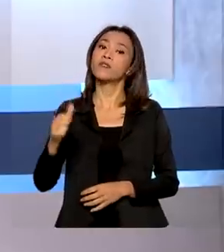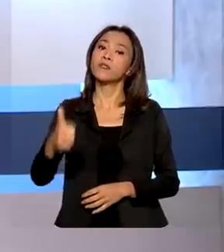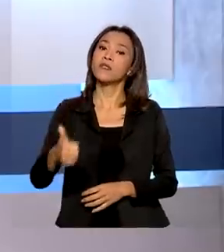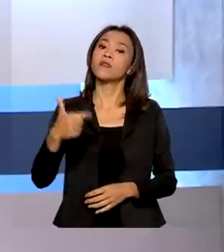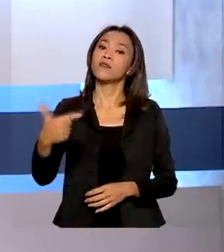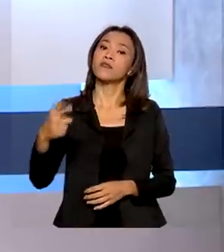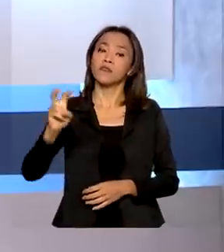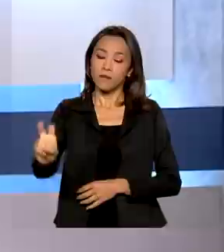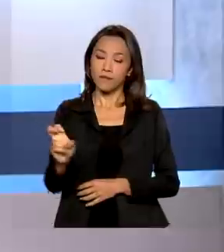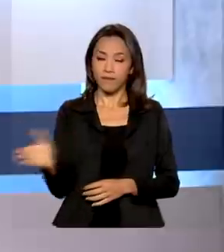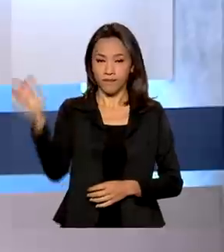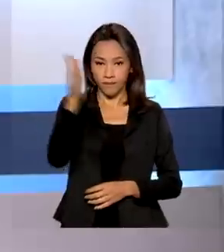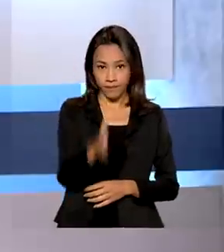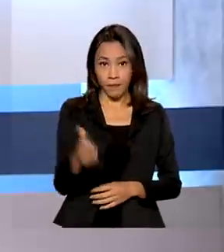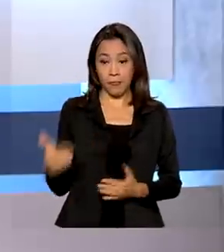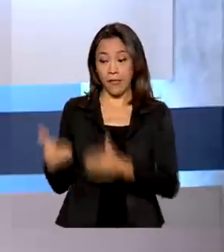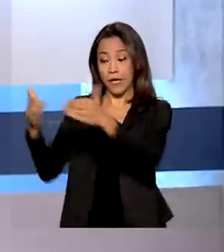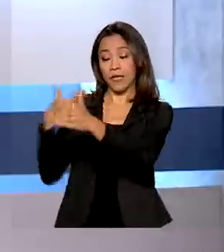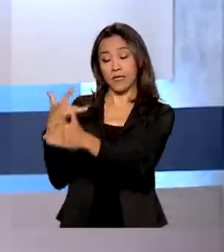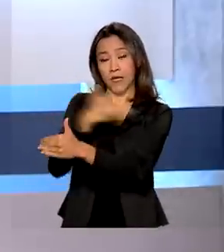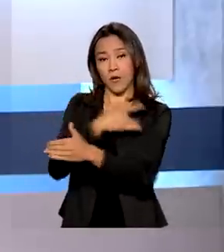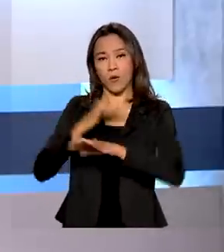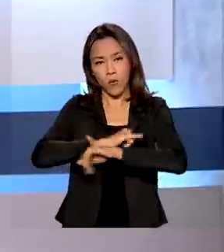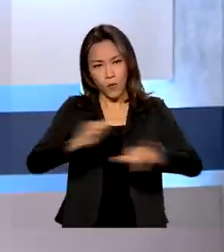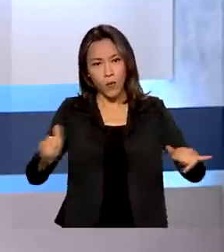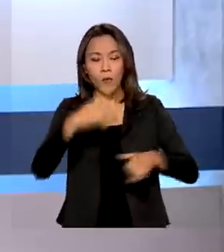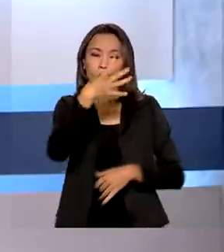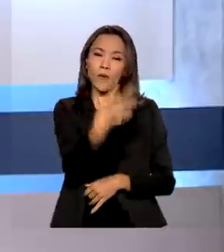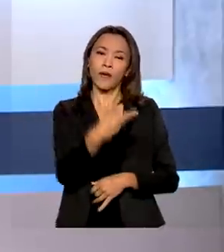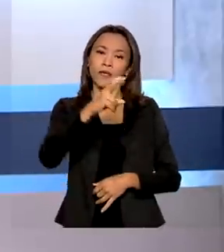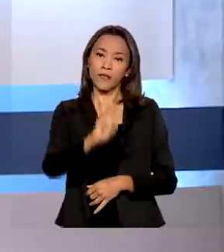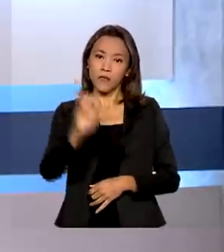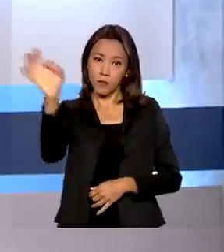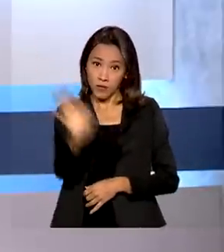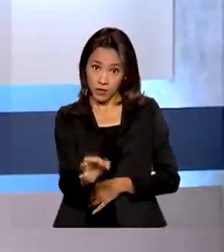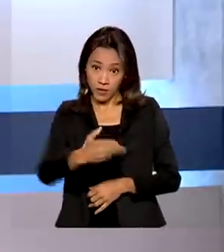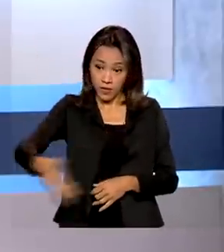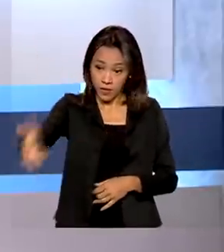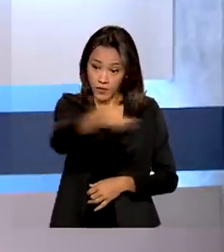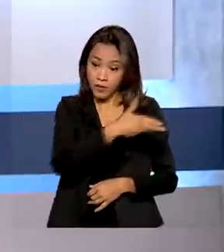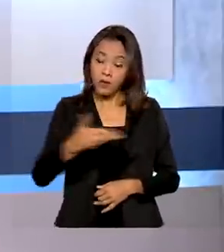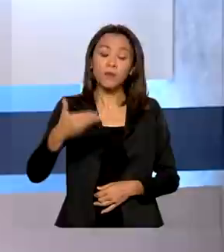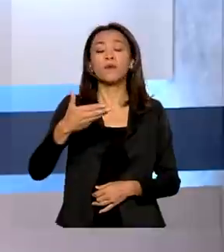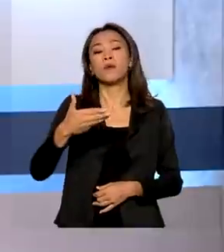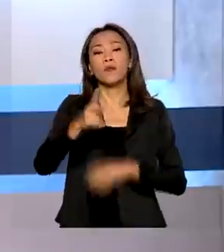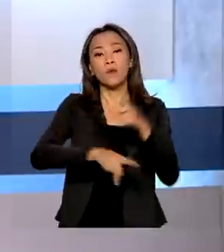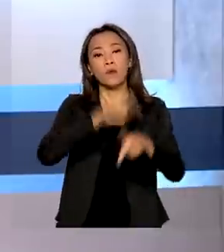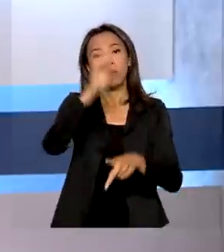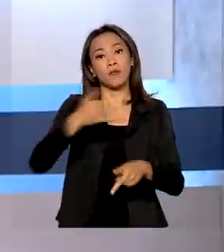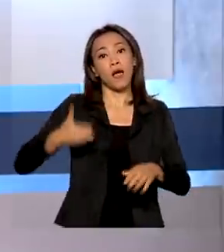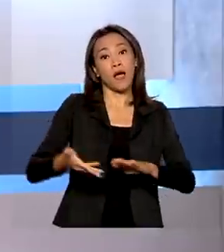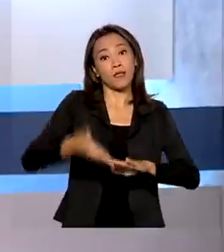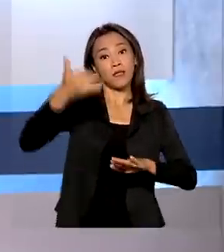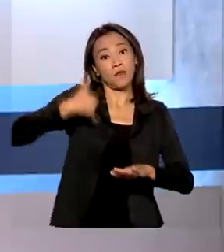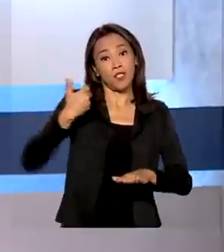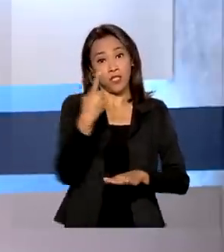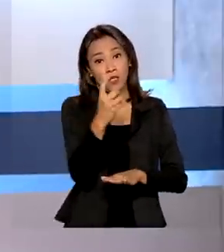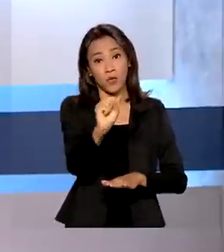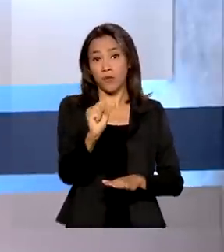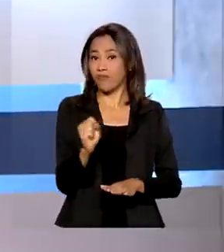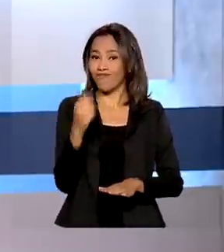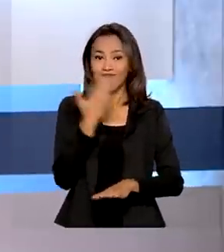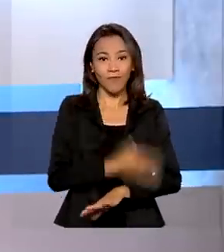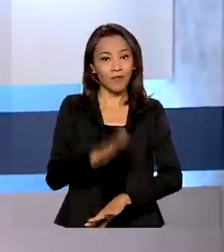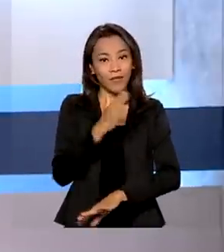Segundo o Ministério da Saúde, 45% dos brasileiros acima de 18 anos não praticam o mínimo de exercícios